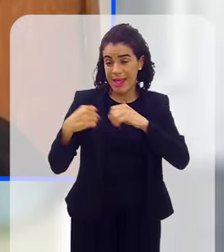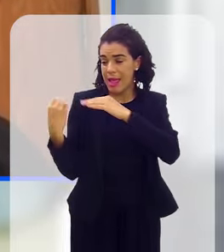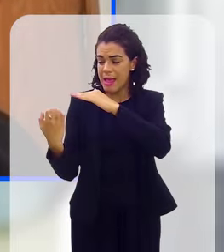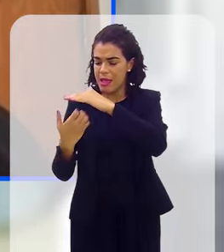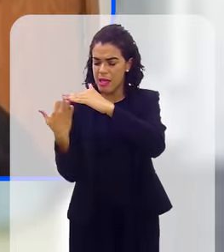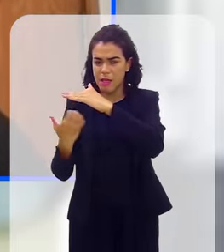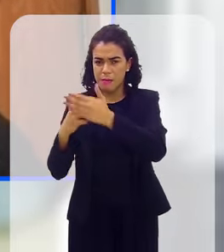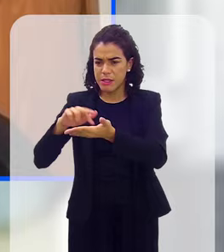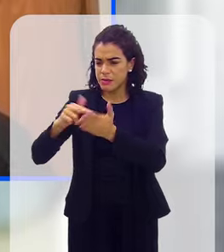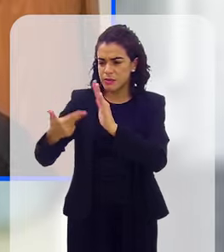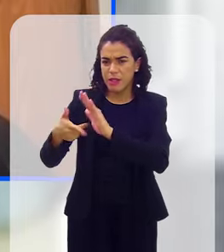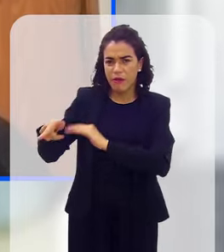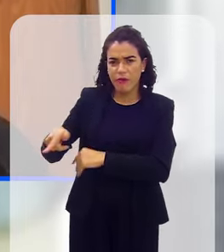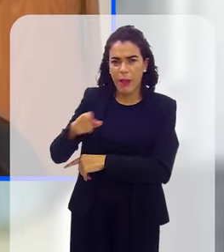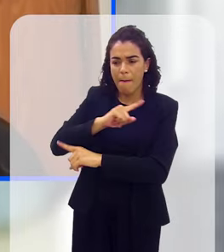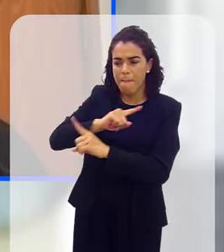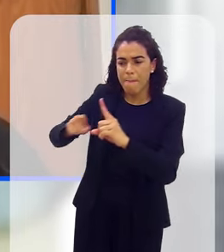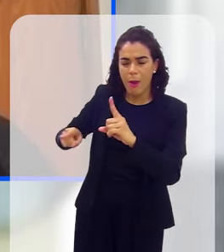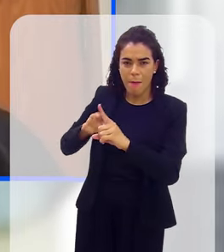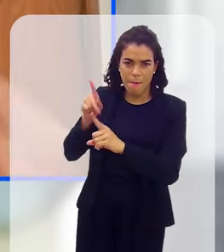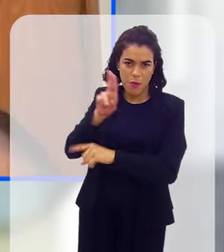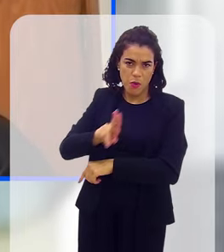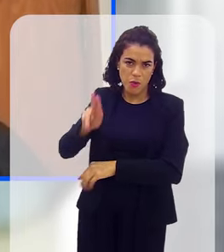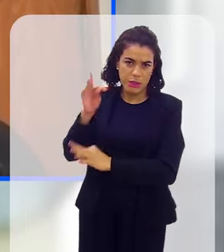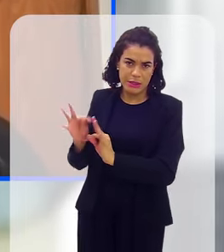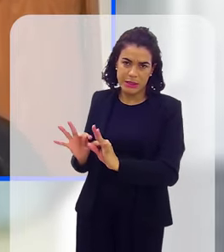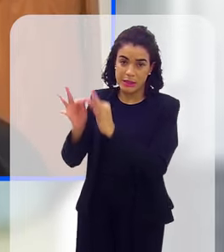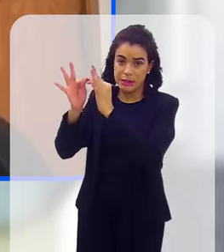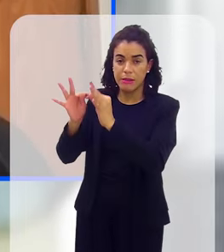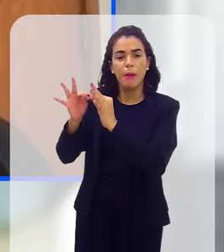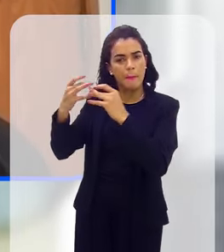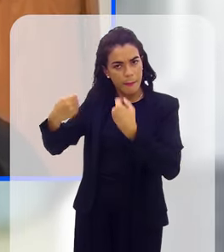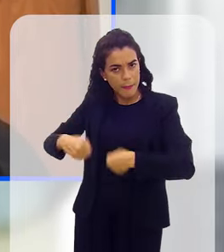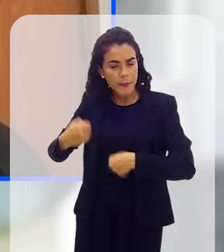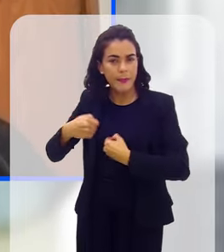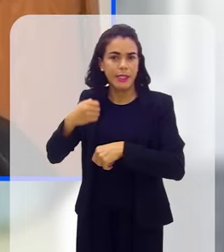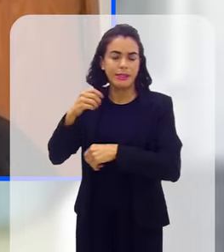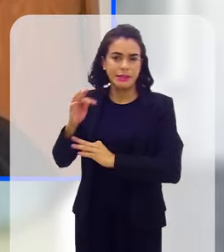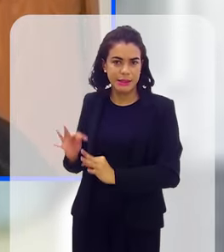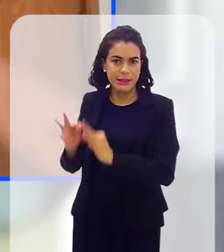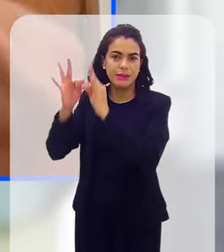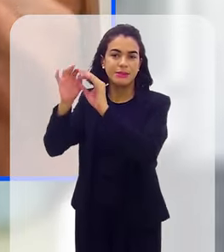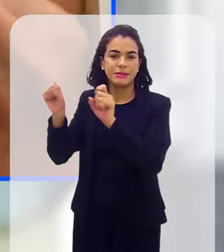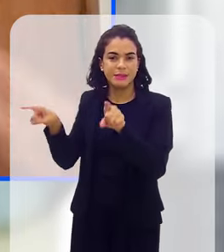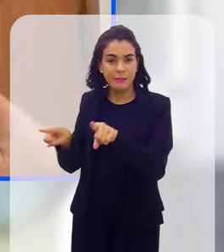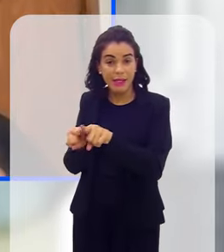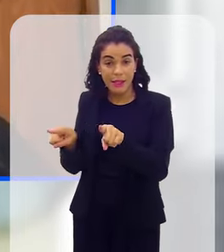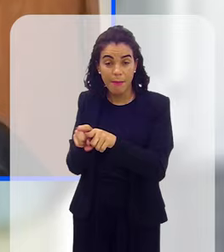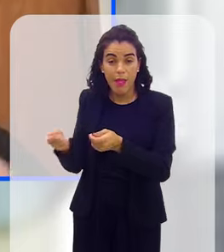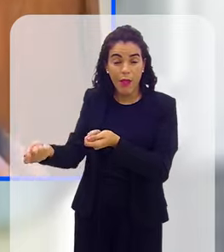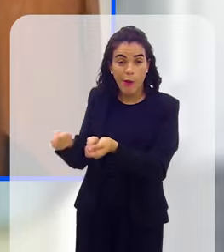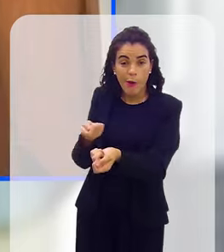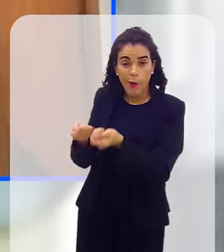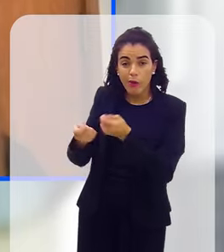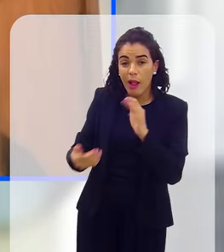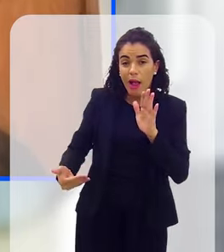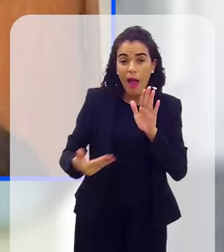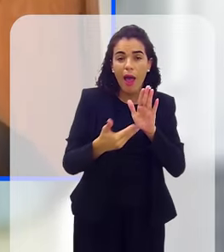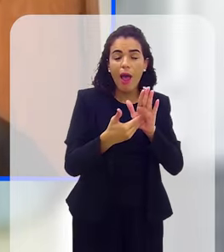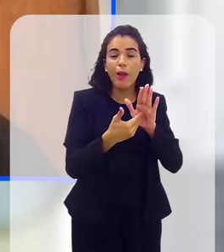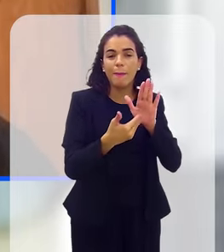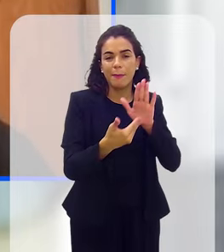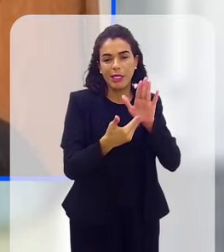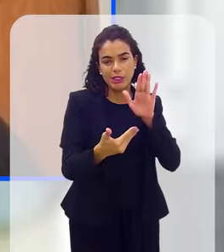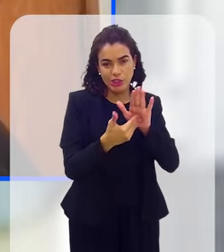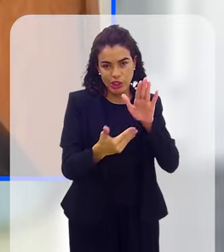empresas estejam impedidas de usar a tecnologia, devem sim usar a tecnologia, mas devem também controlar até que ponto não